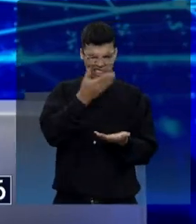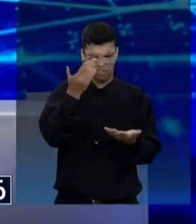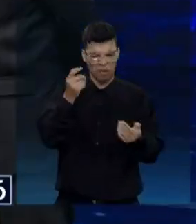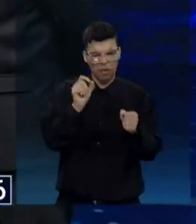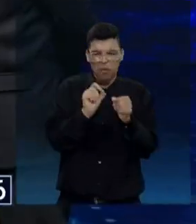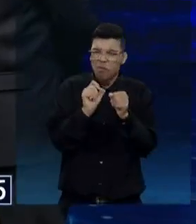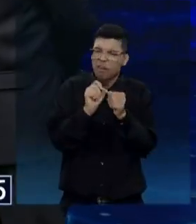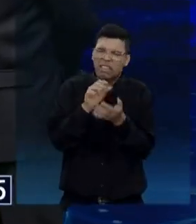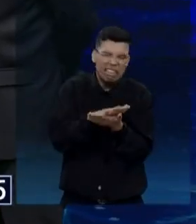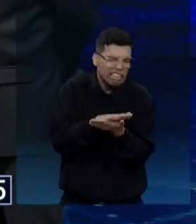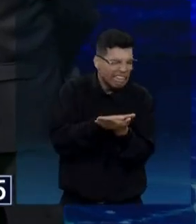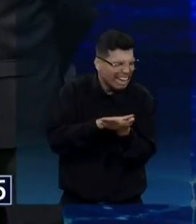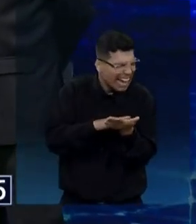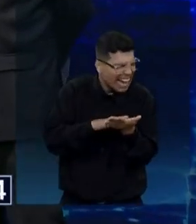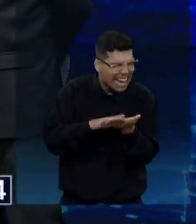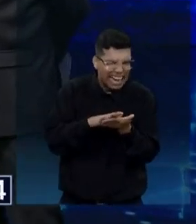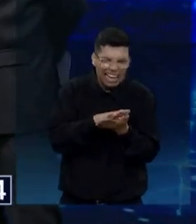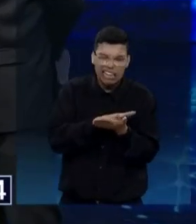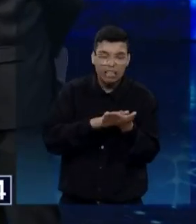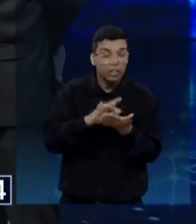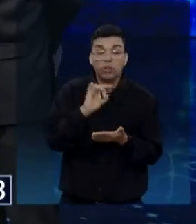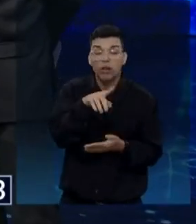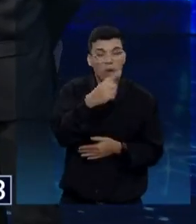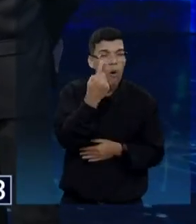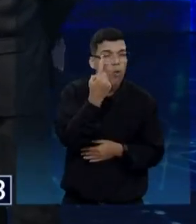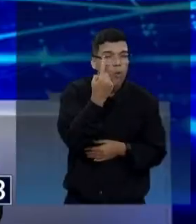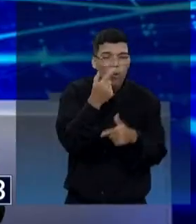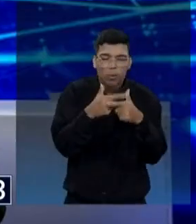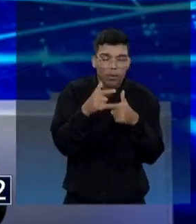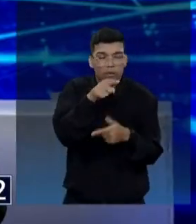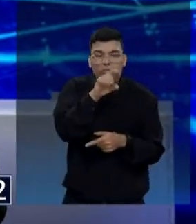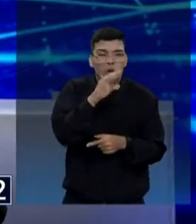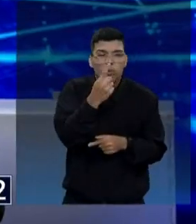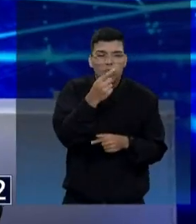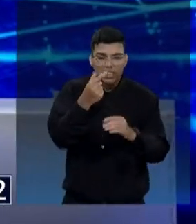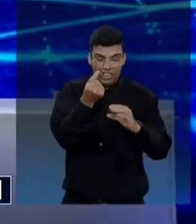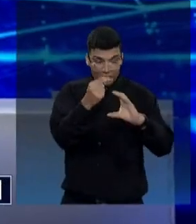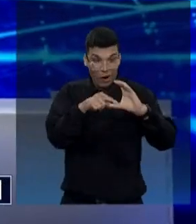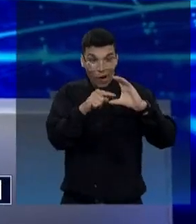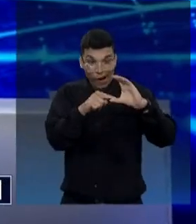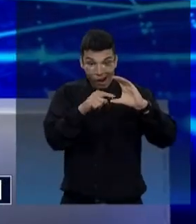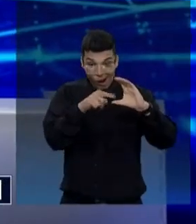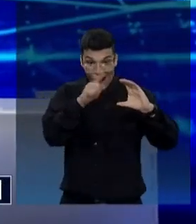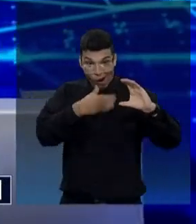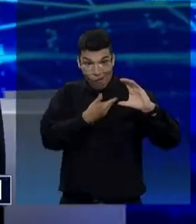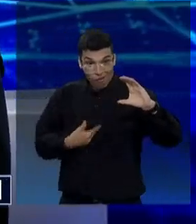a não ser transpor dinheiro público para o seu bolso e dos seus amigos.